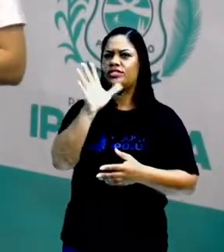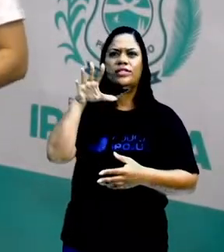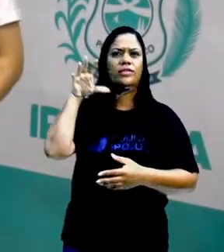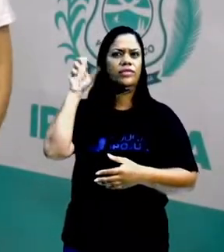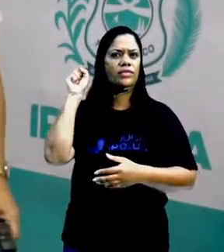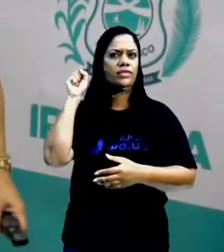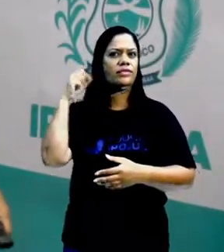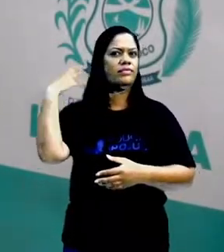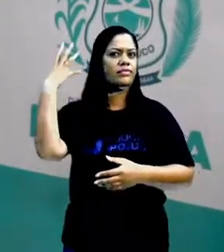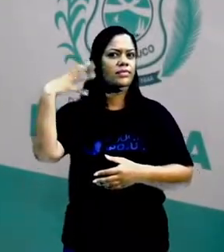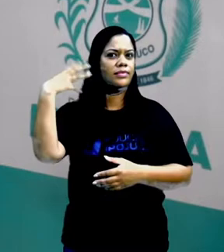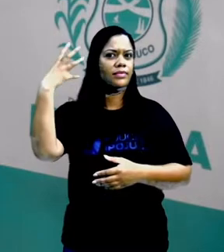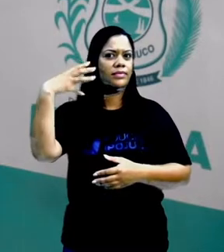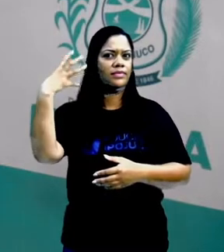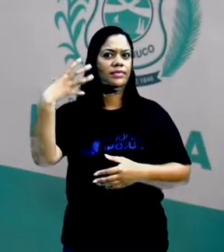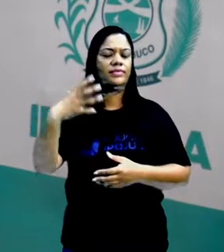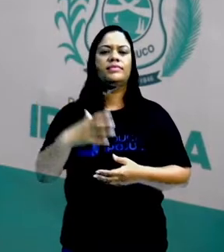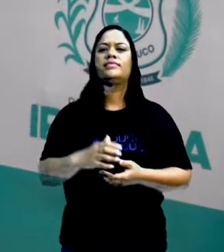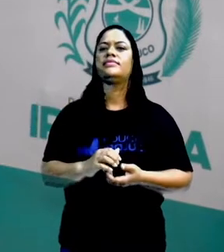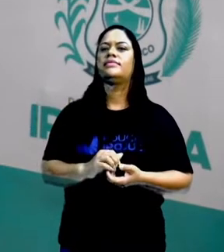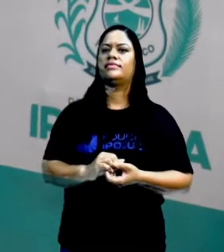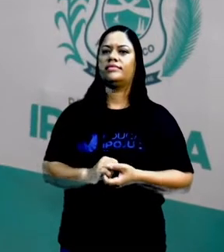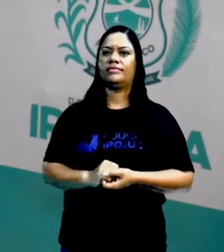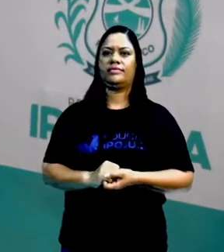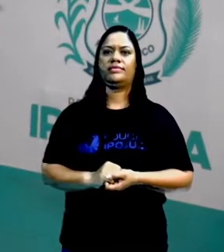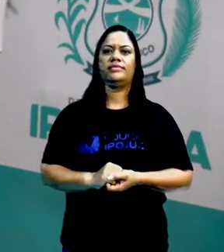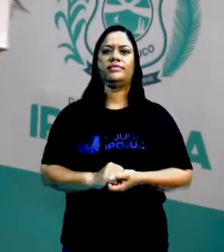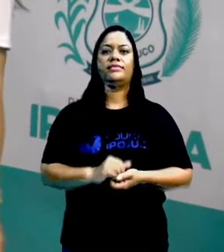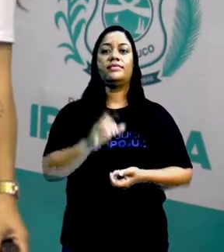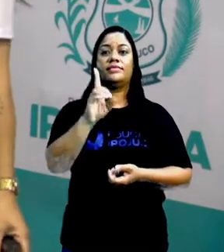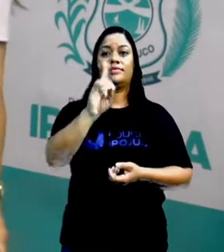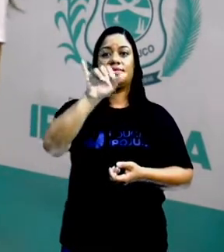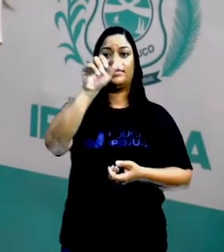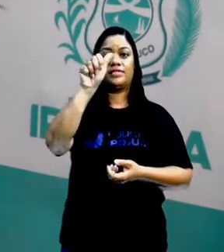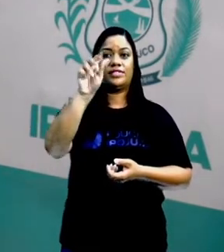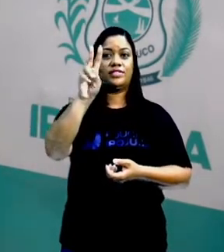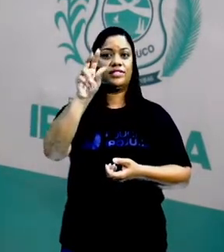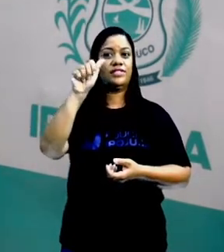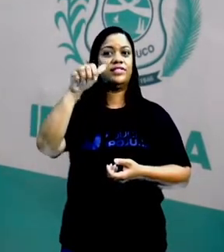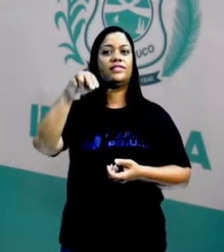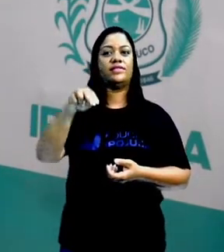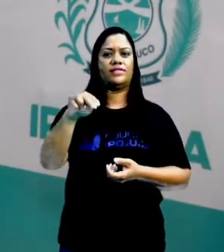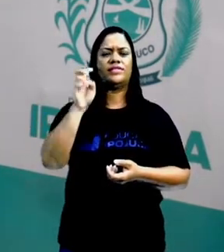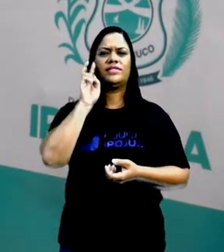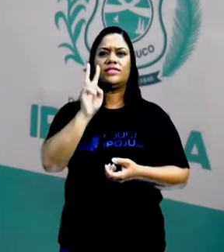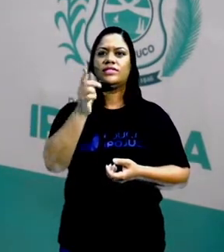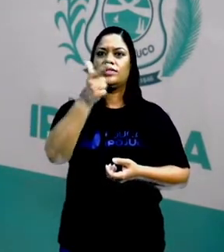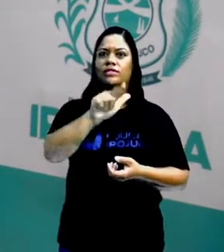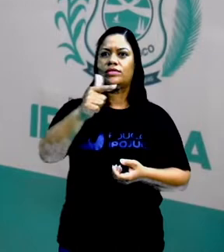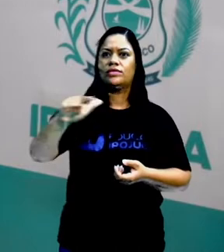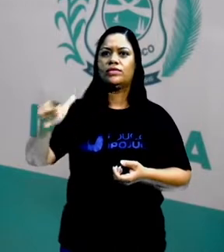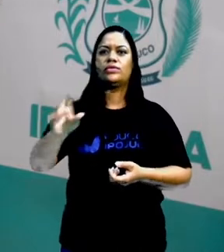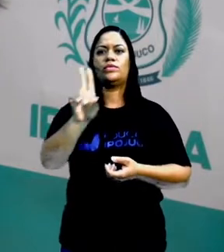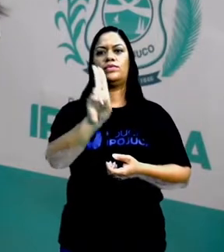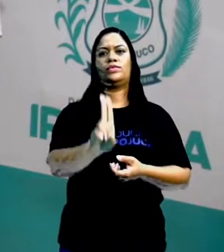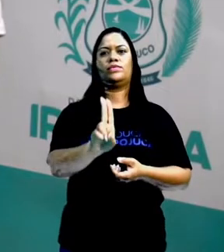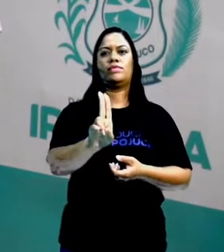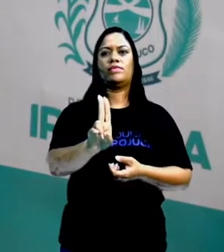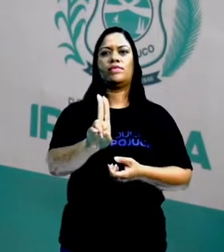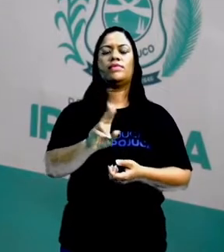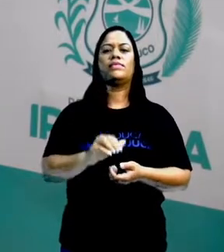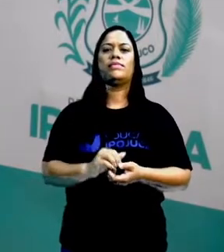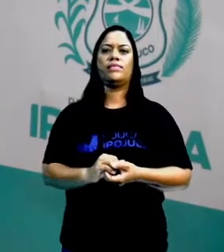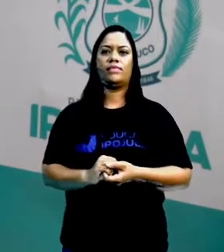música? Isso é um trecho de uma letra de uma canção do Dejavan. Veja a repetição aí da vogal U. A isso nós